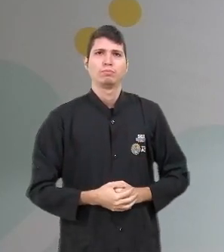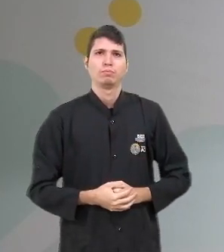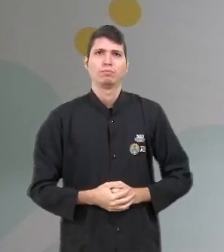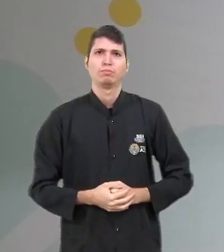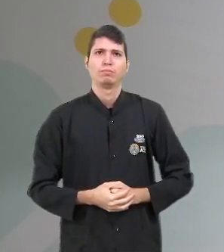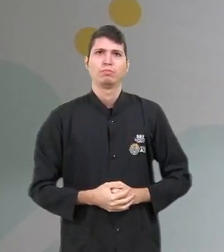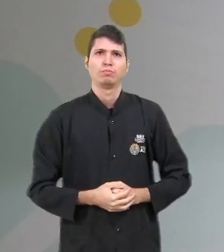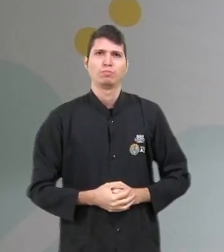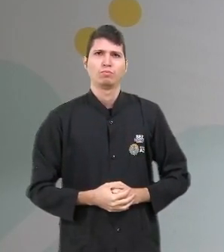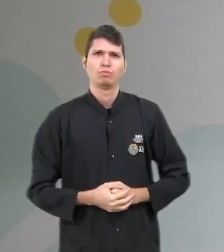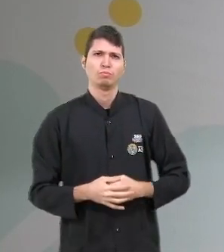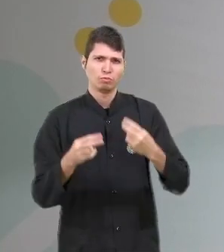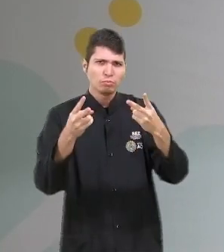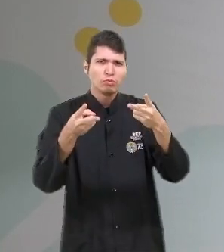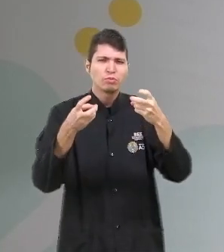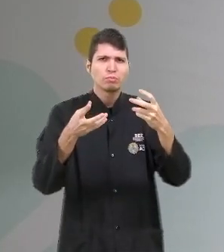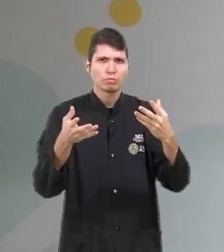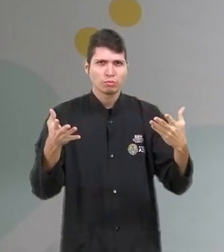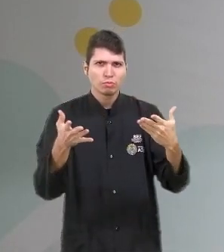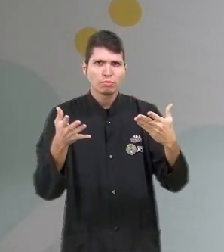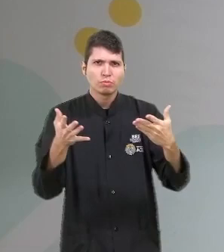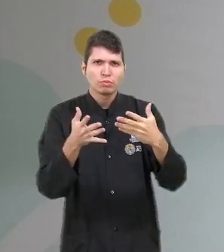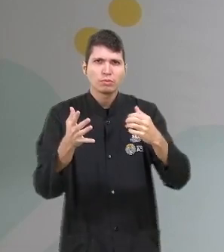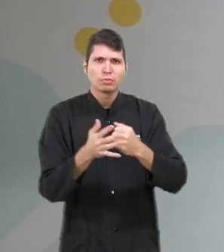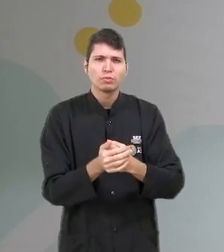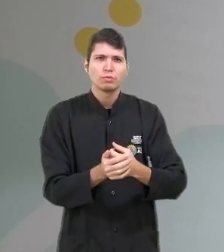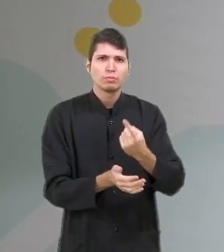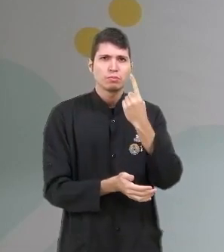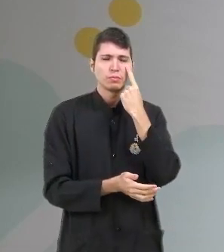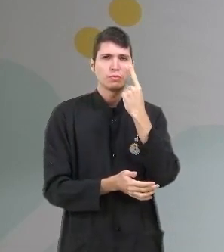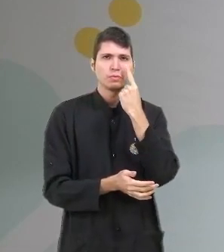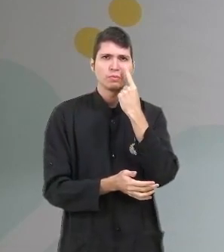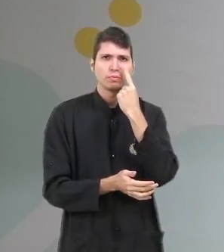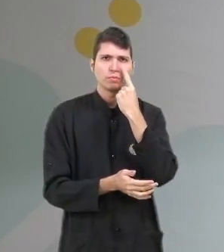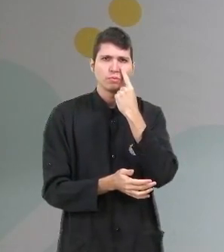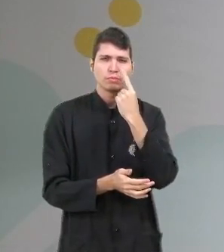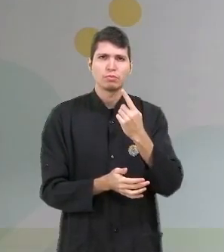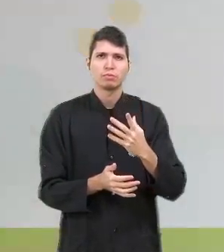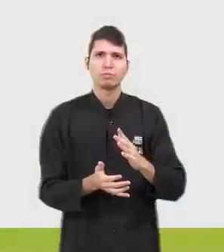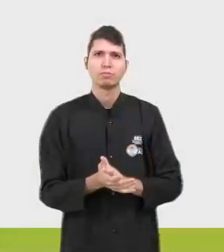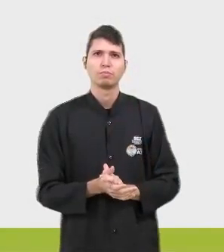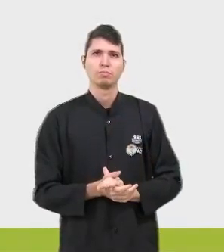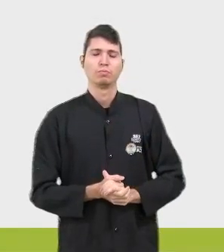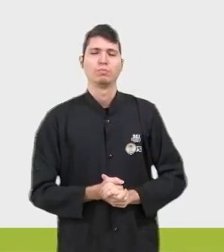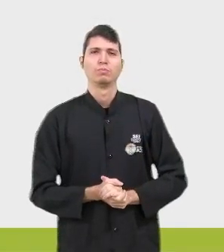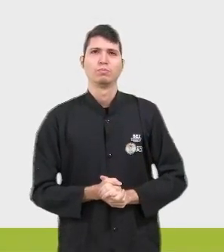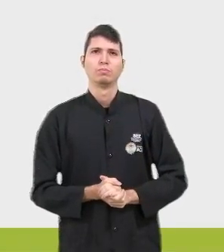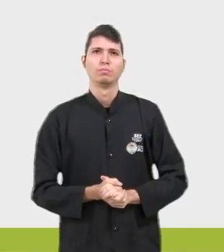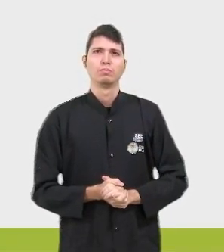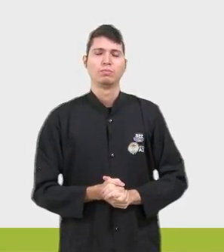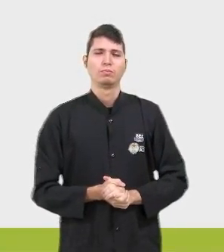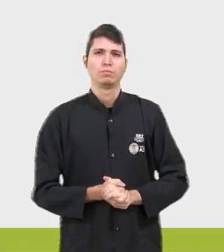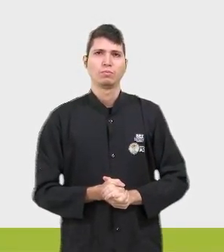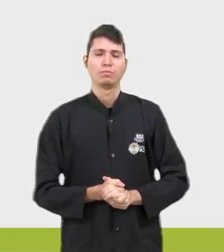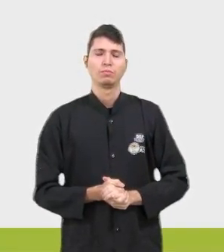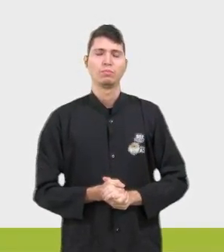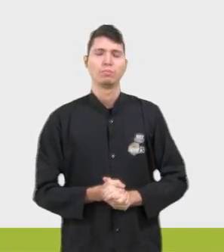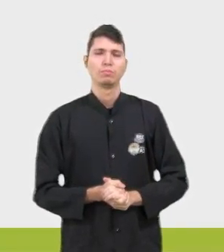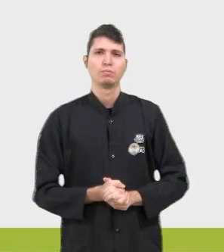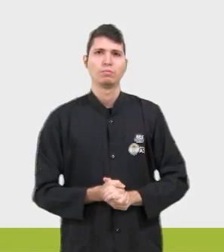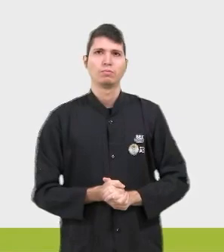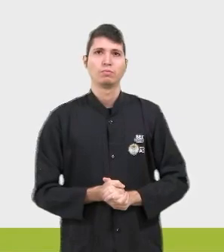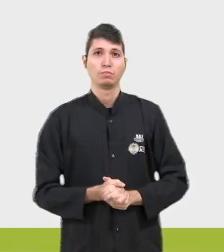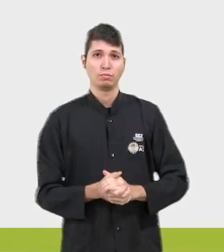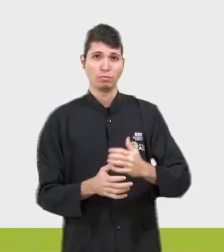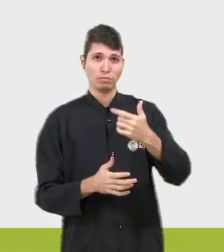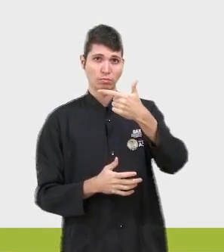começar a desenvolver isso. É importante que você domine aquelas matemáticas básicas, tá? Vamos lá. Vamos para a questão. Então, no